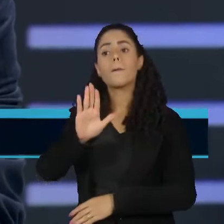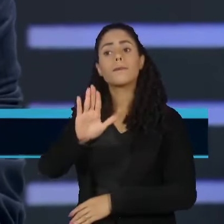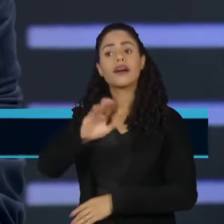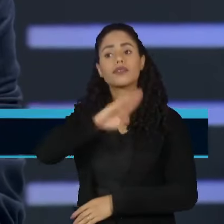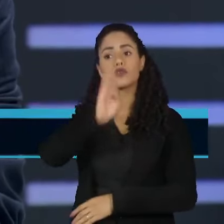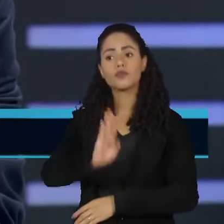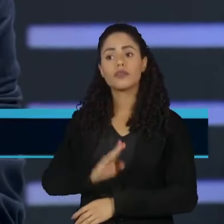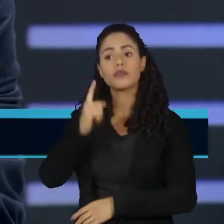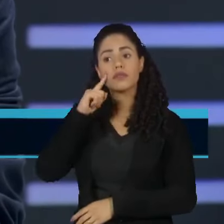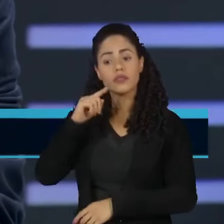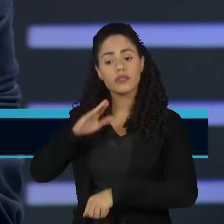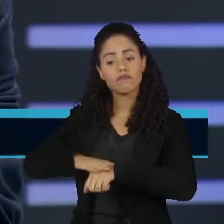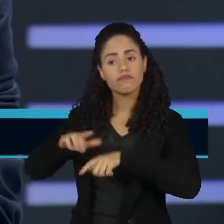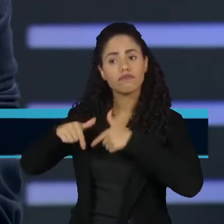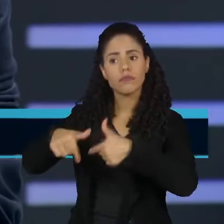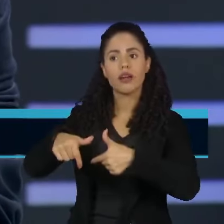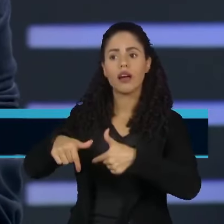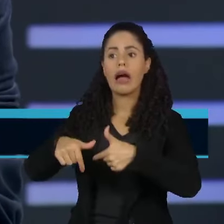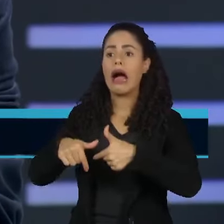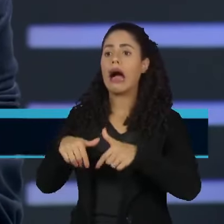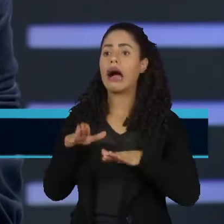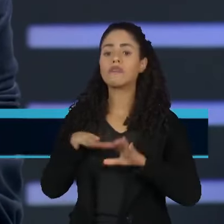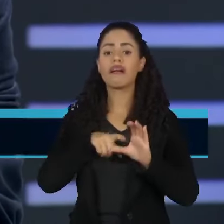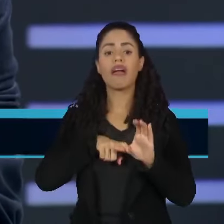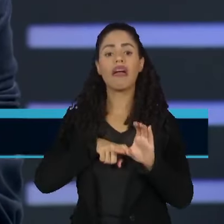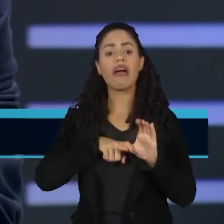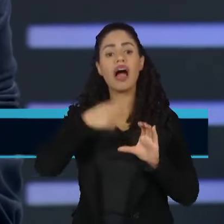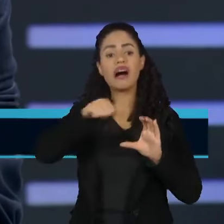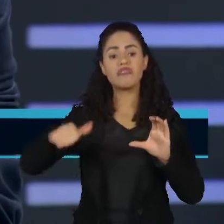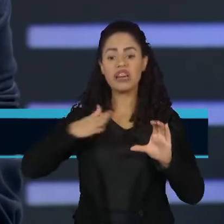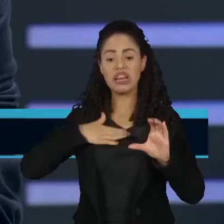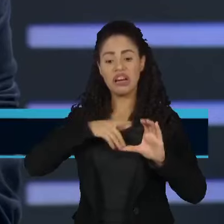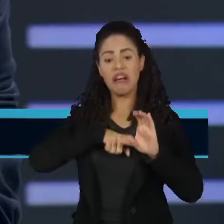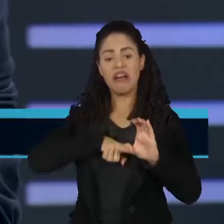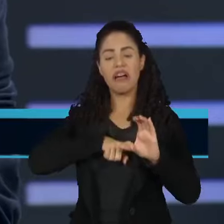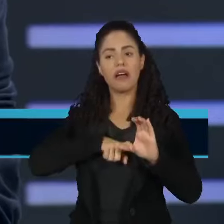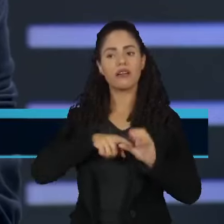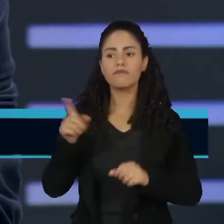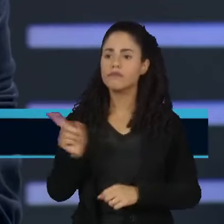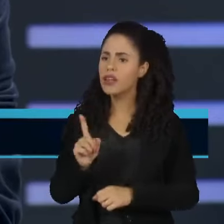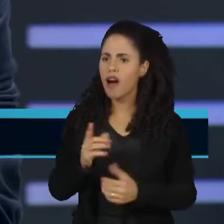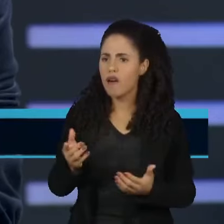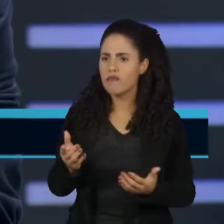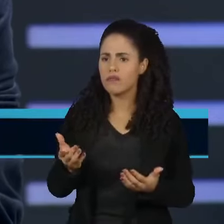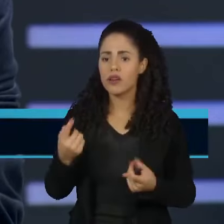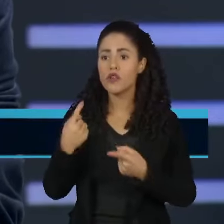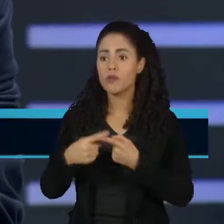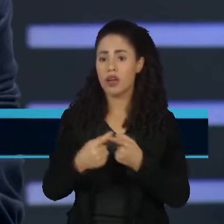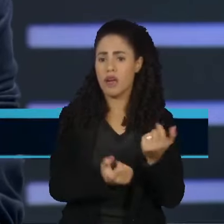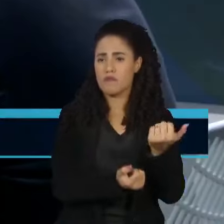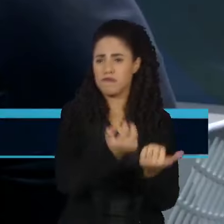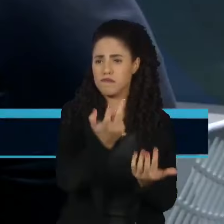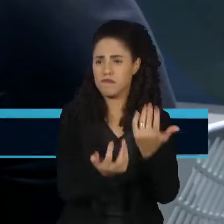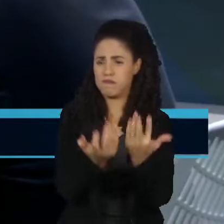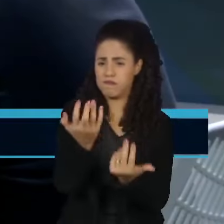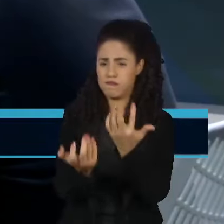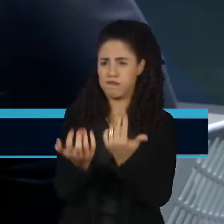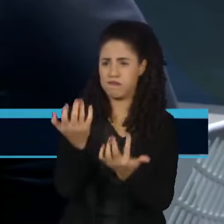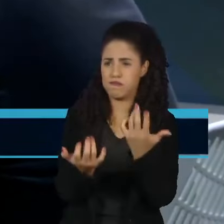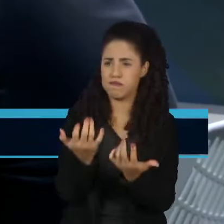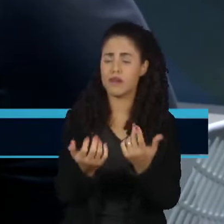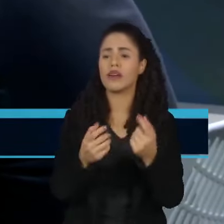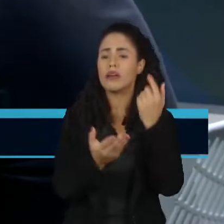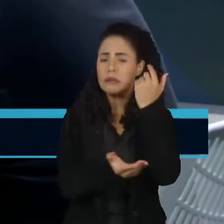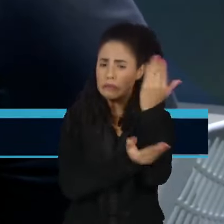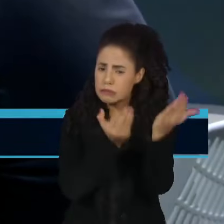depender da avaliação de outros países. E o fato é que nós estamos atrasados, estamos queimando, estamos sem ações.